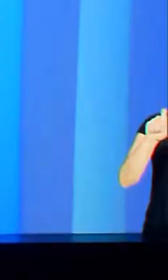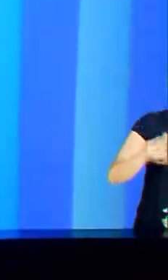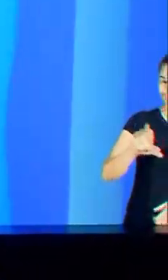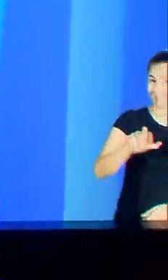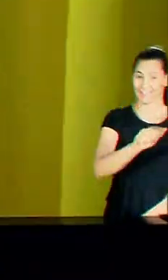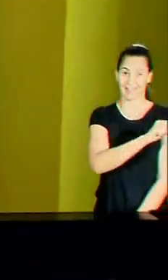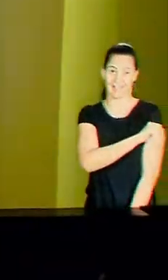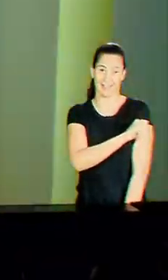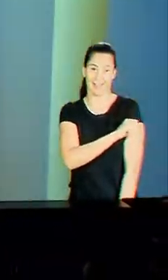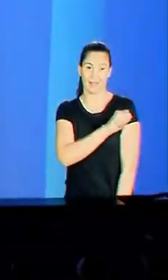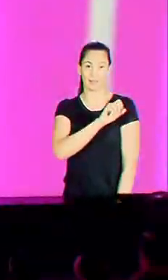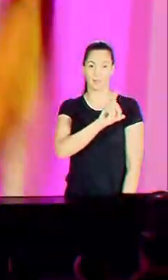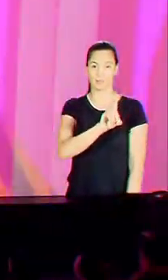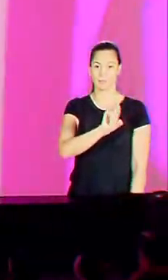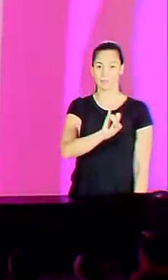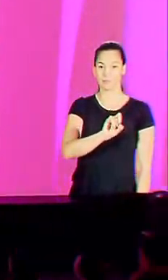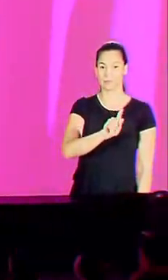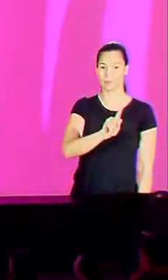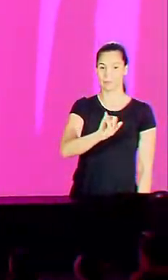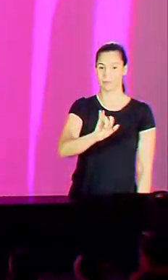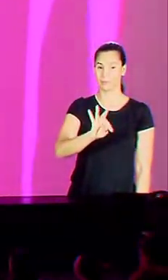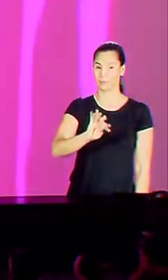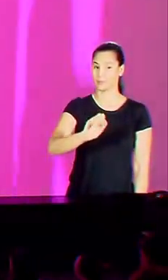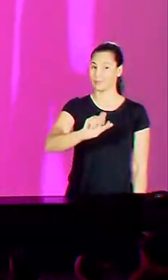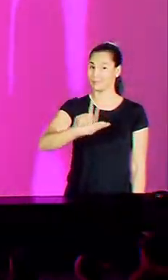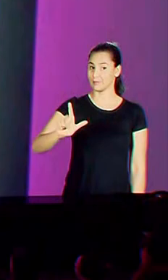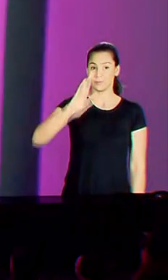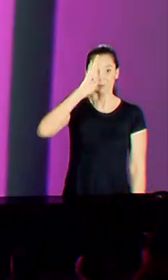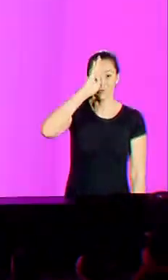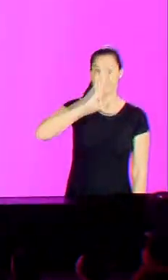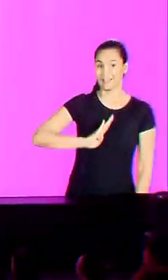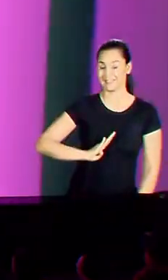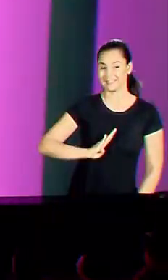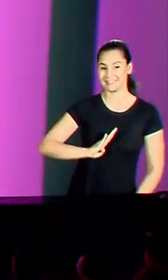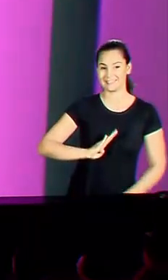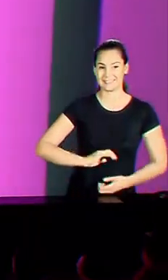É sua carteirinha de estudante digital totalmente gratuita.